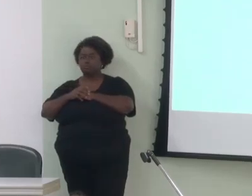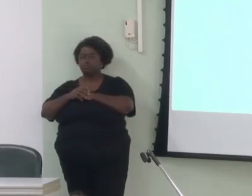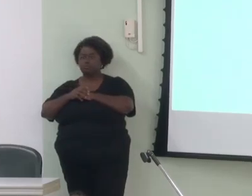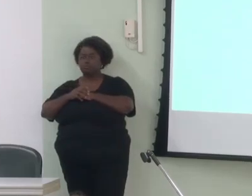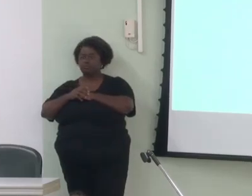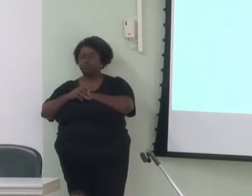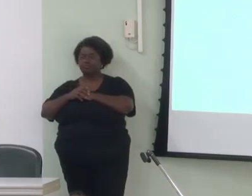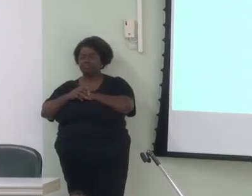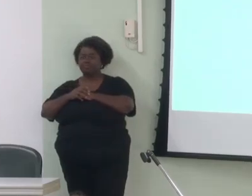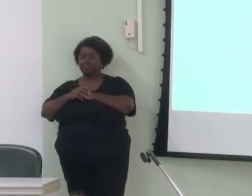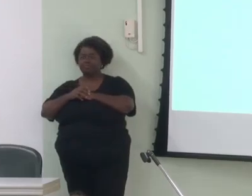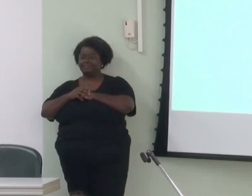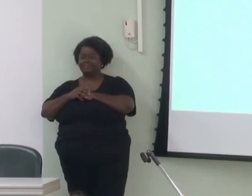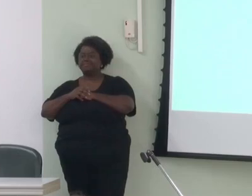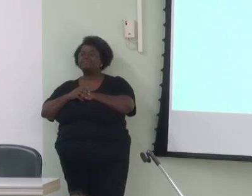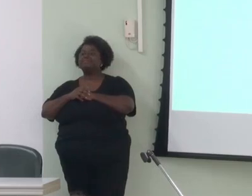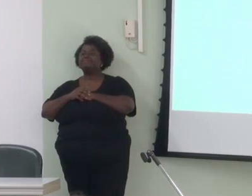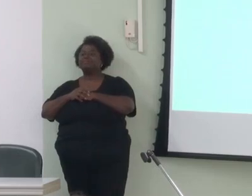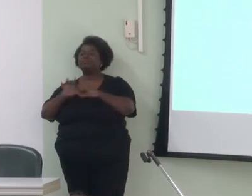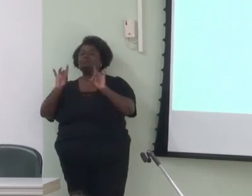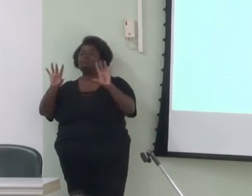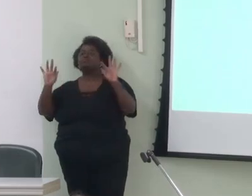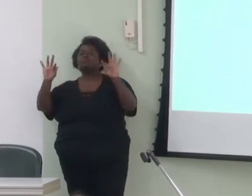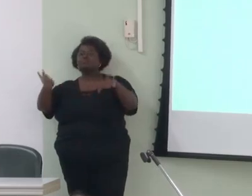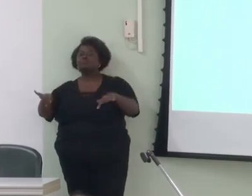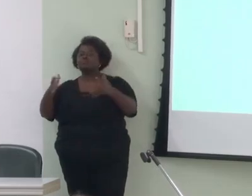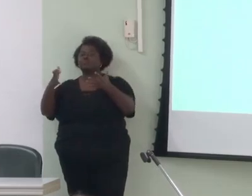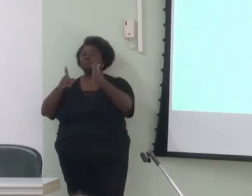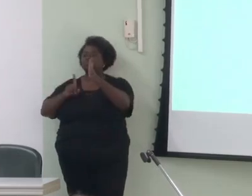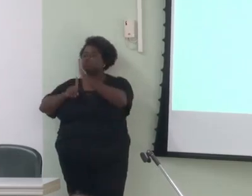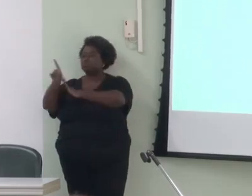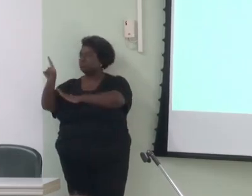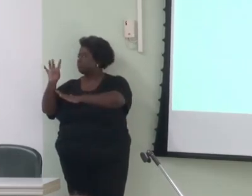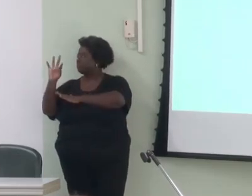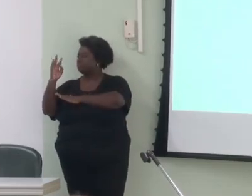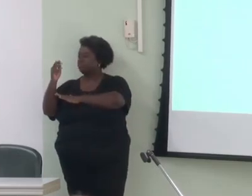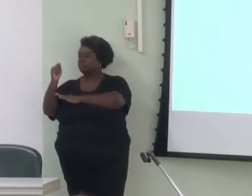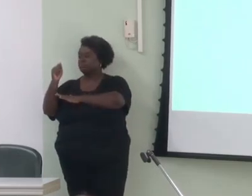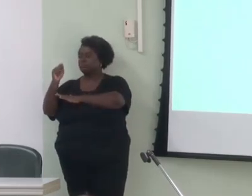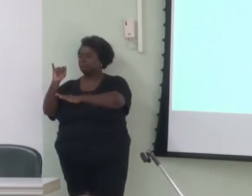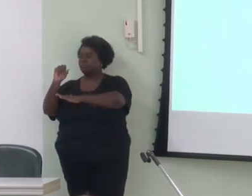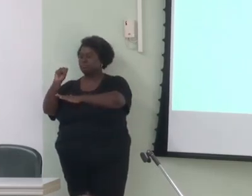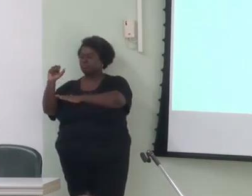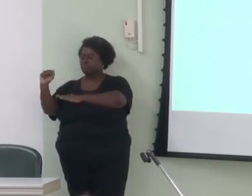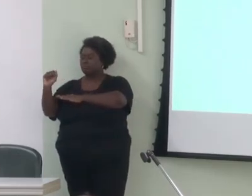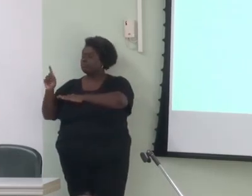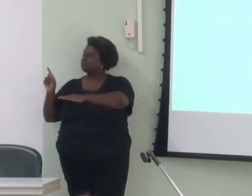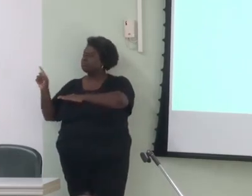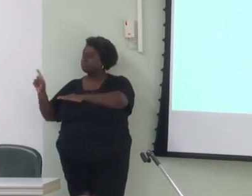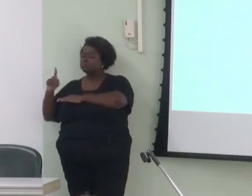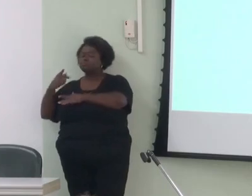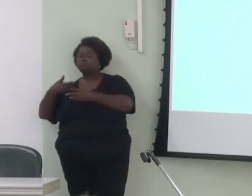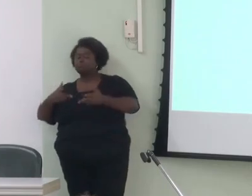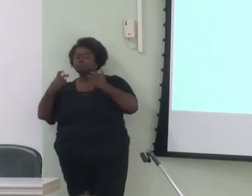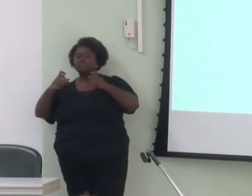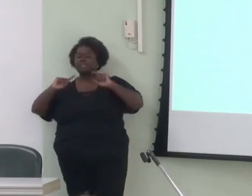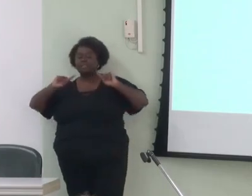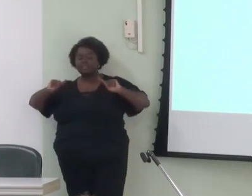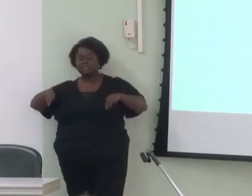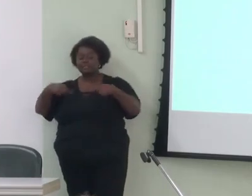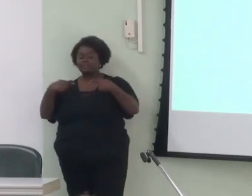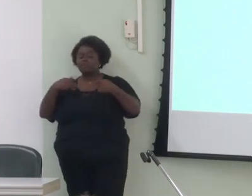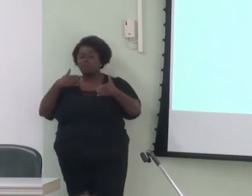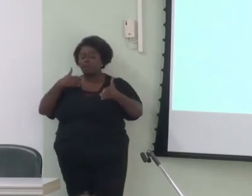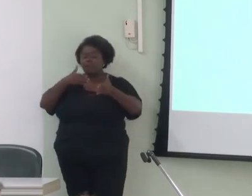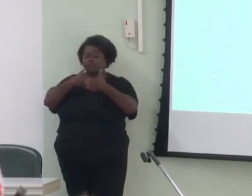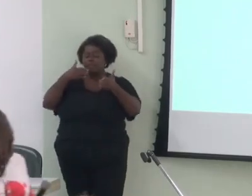Só para finalizar, queria perguntar para a Thaisa o que ela considera de desafiador ou limitante dentro